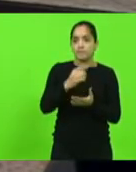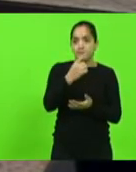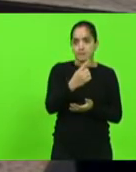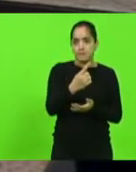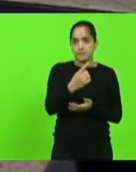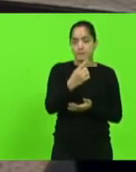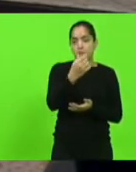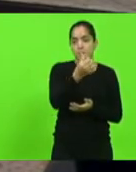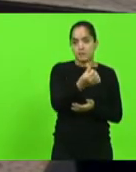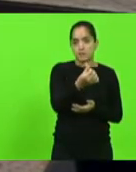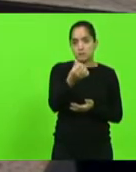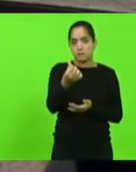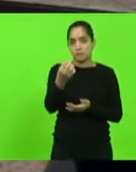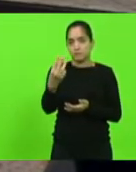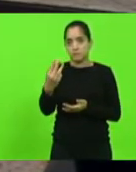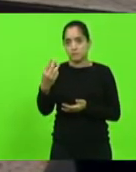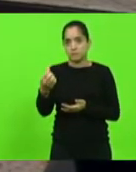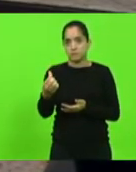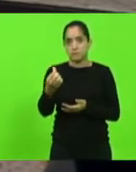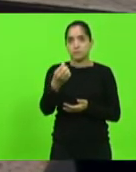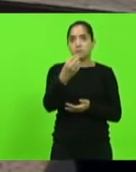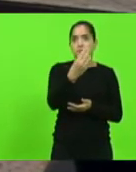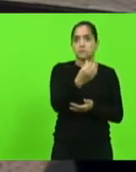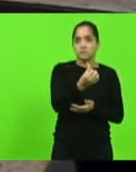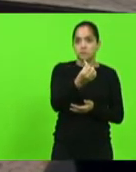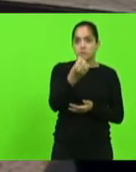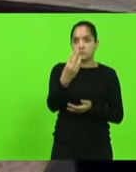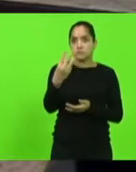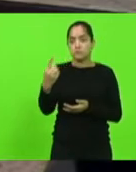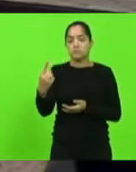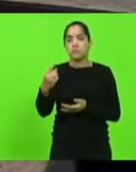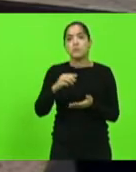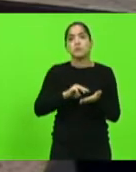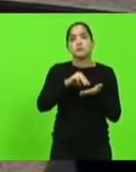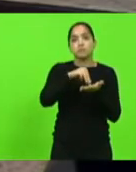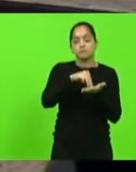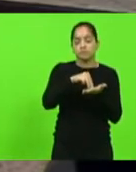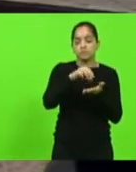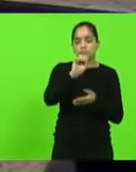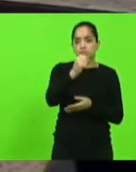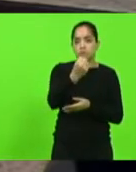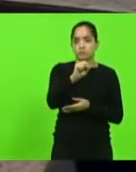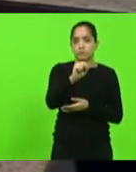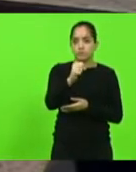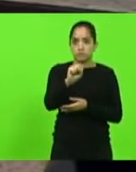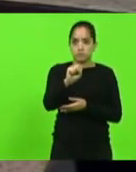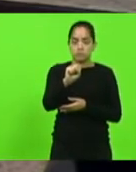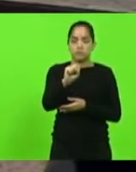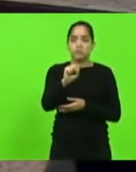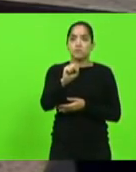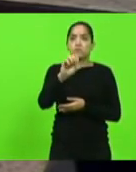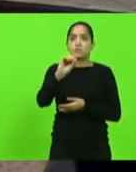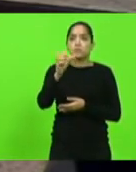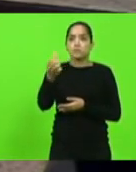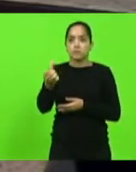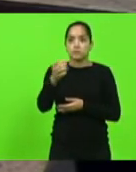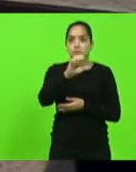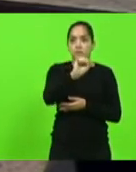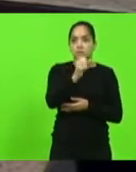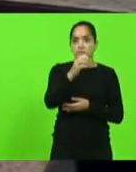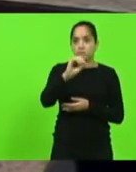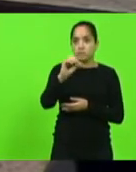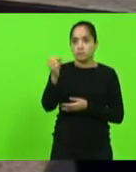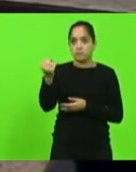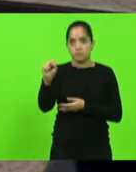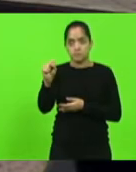630 e 631 de 2021, as moções nº 806 a 808